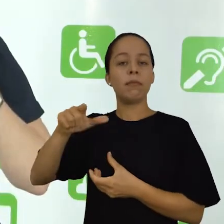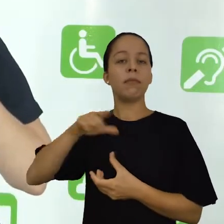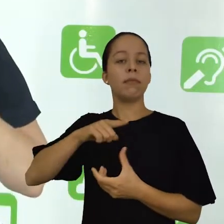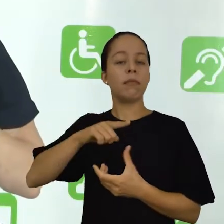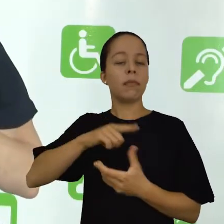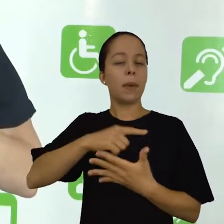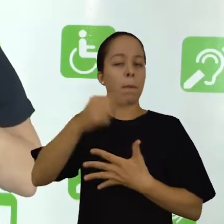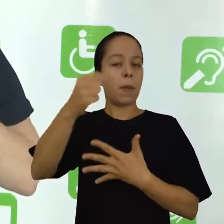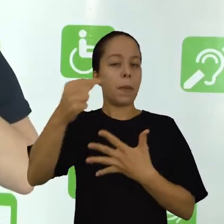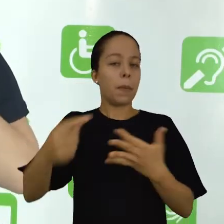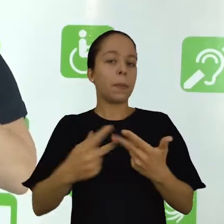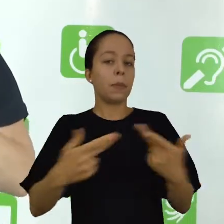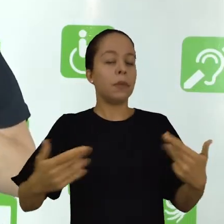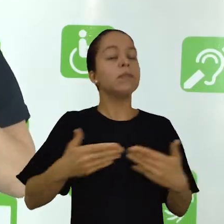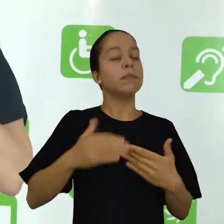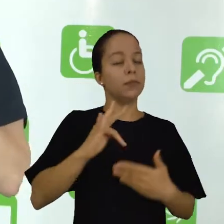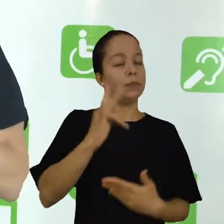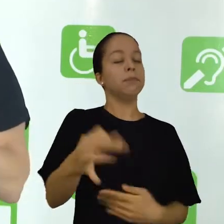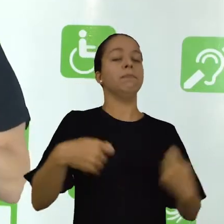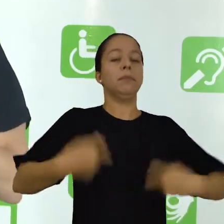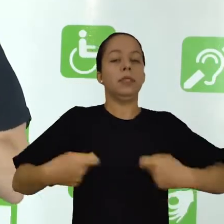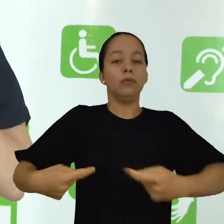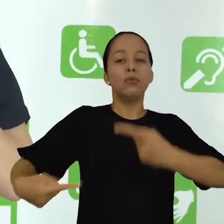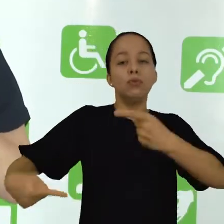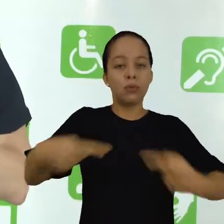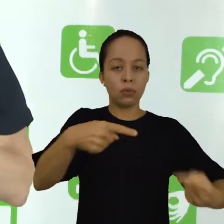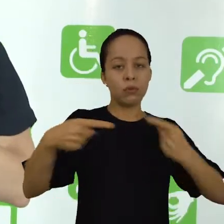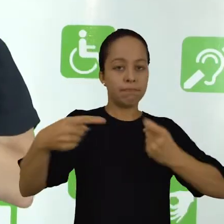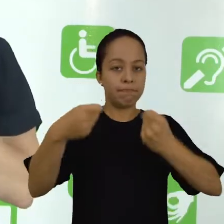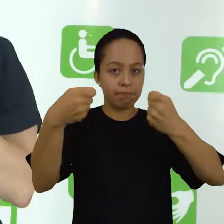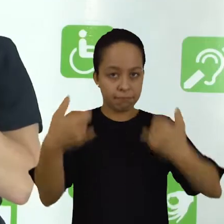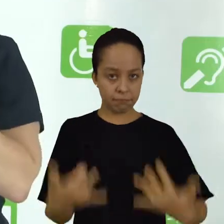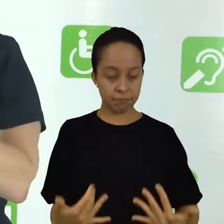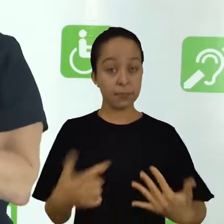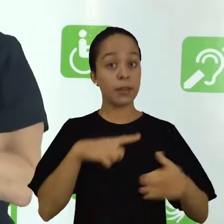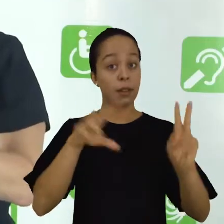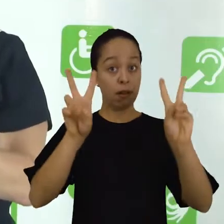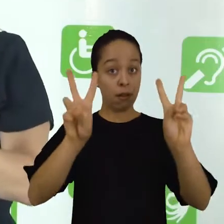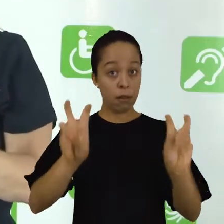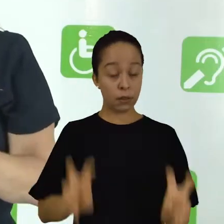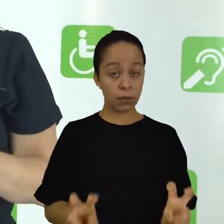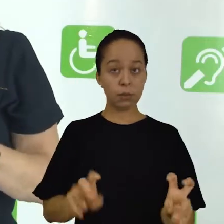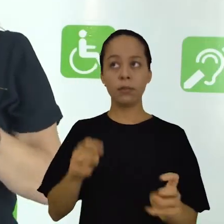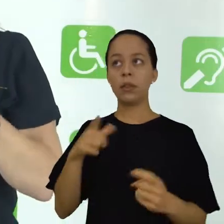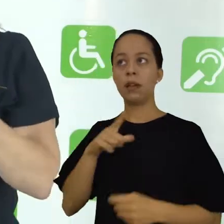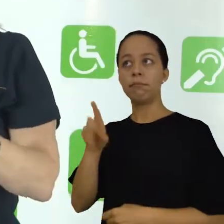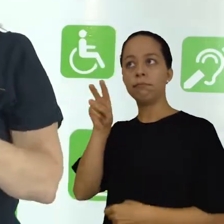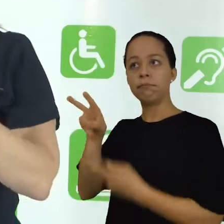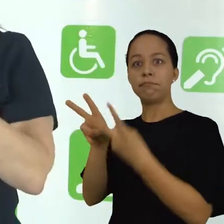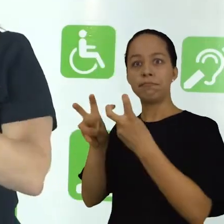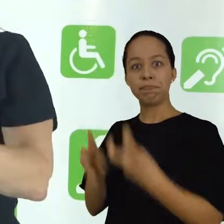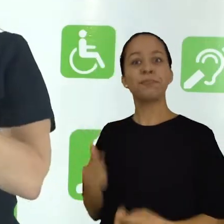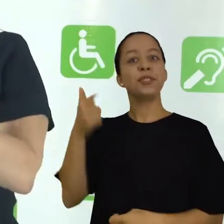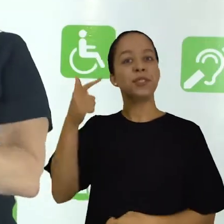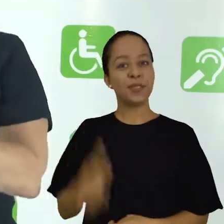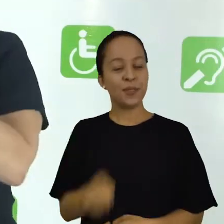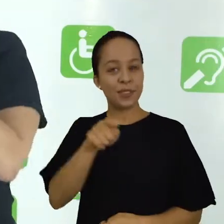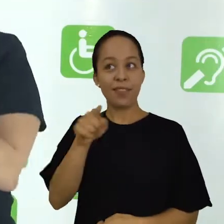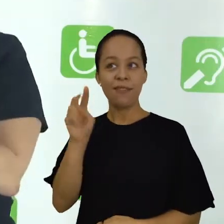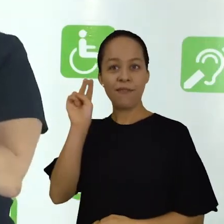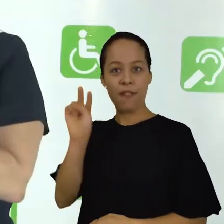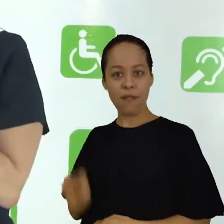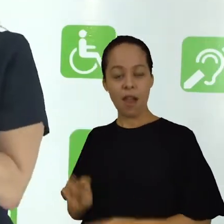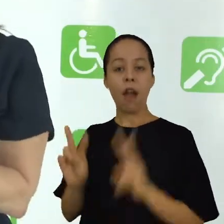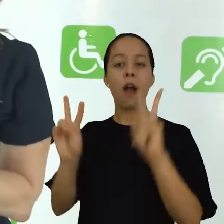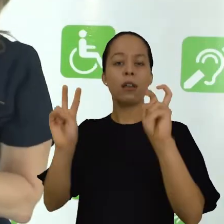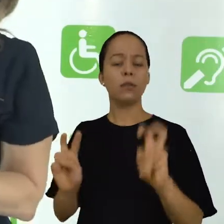serão necessárias à discussão posterior, com base em assuntos que vão ser revisitados por